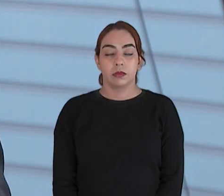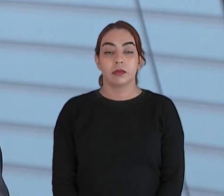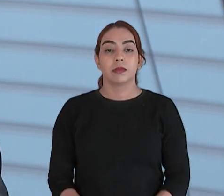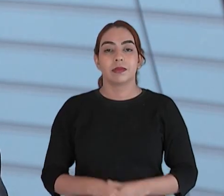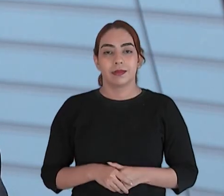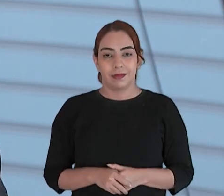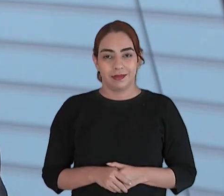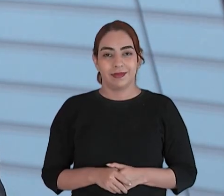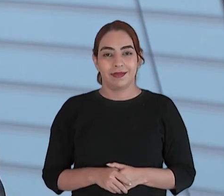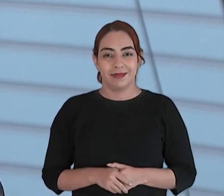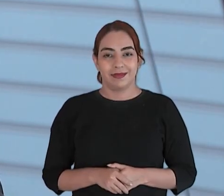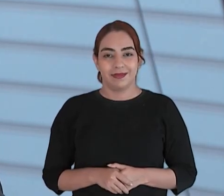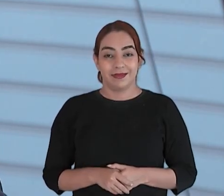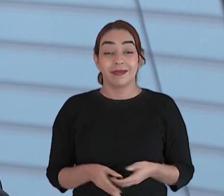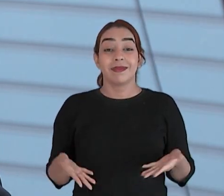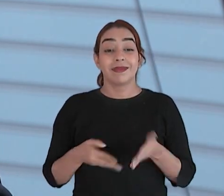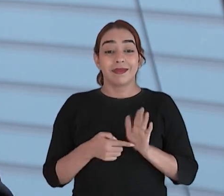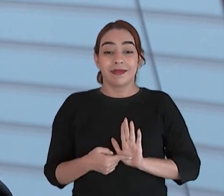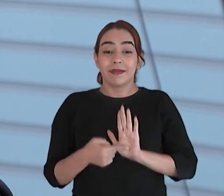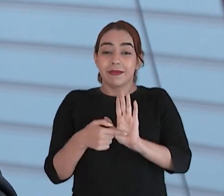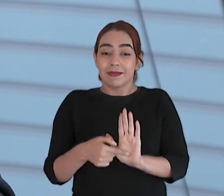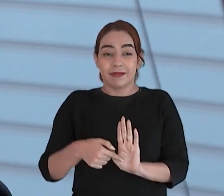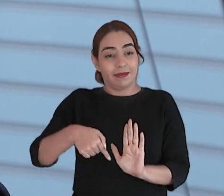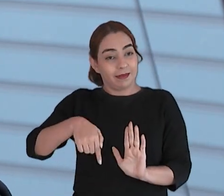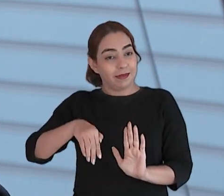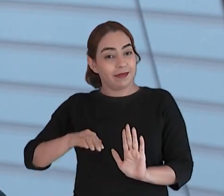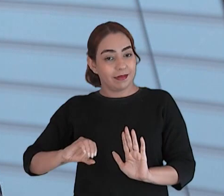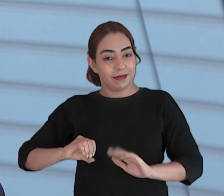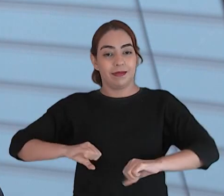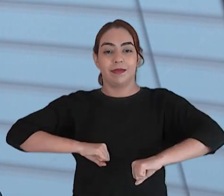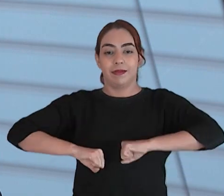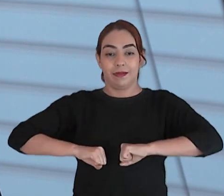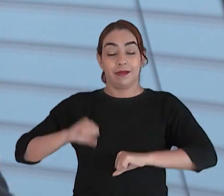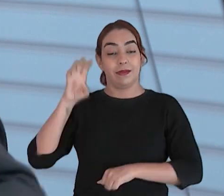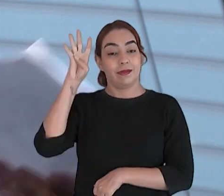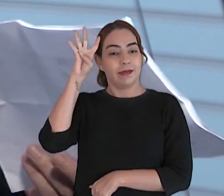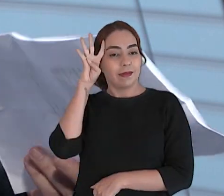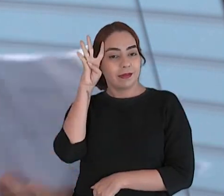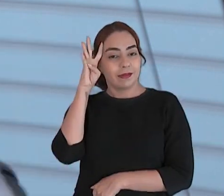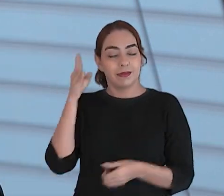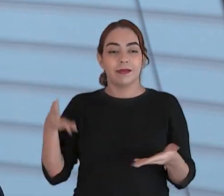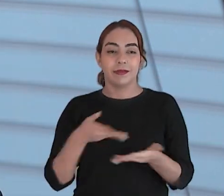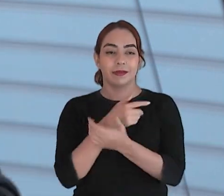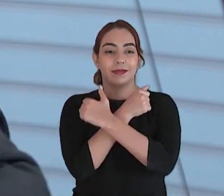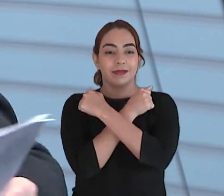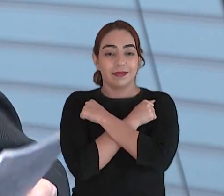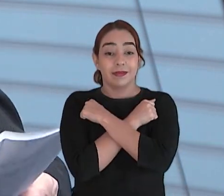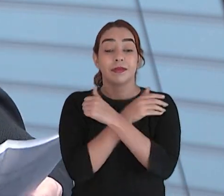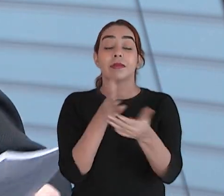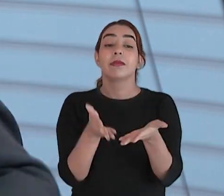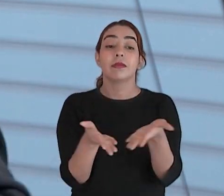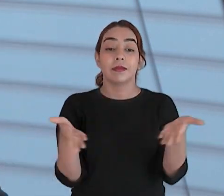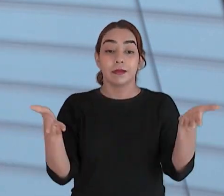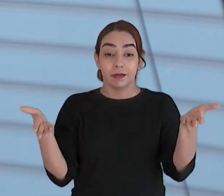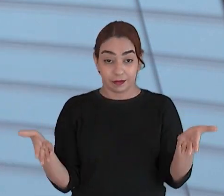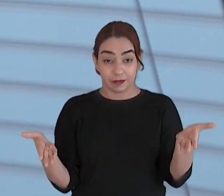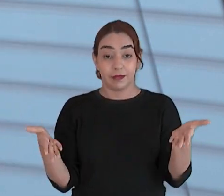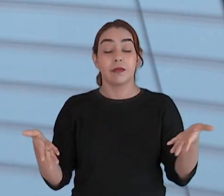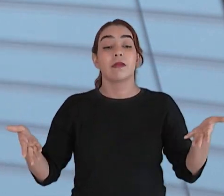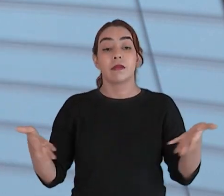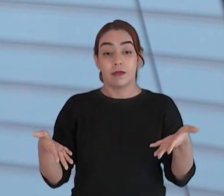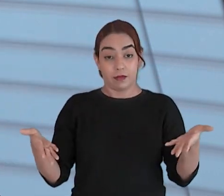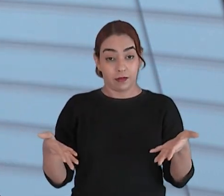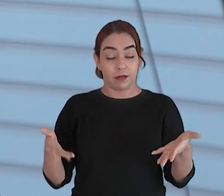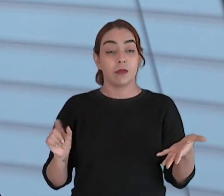Você está no ar, programa Questão de Ordem, nesta quarta-feira, abraçando você, já estamos encaminhando aí o